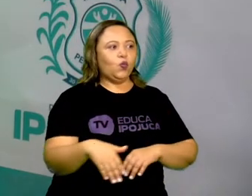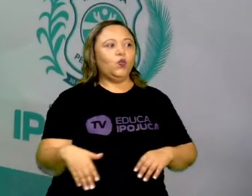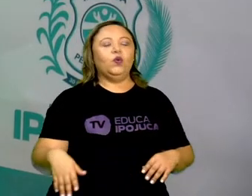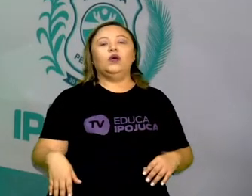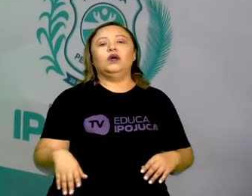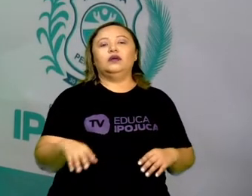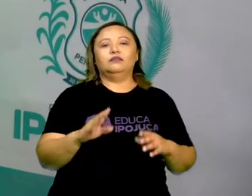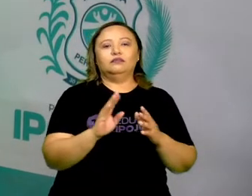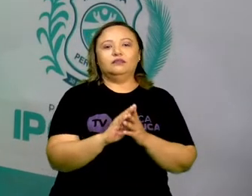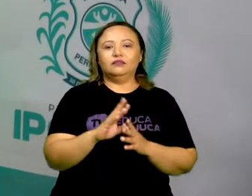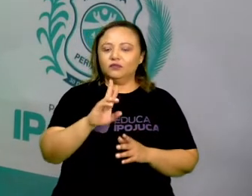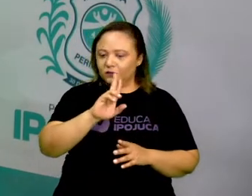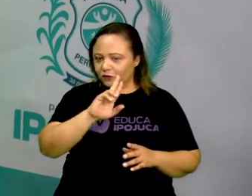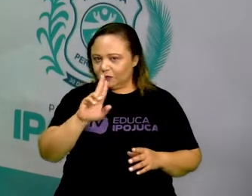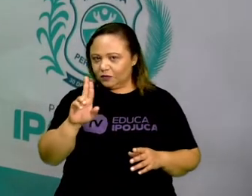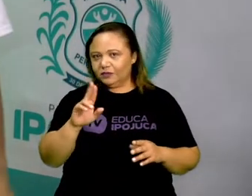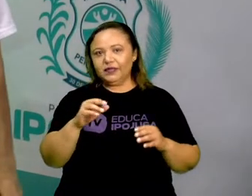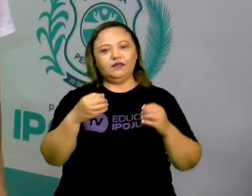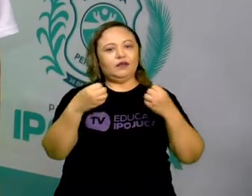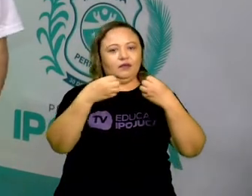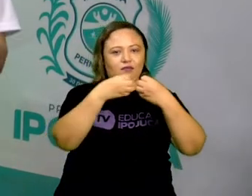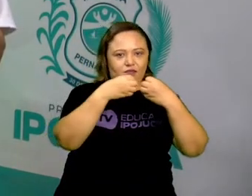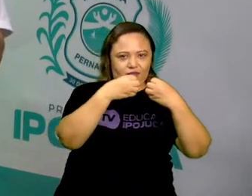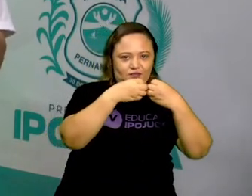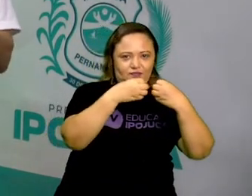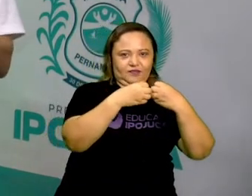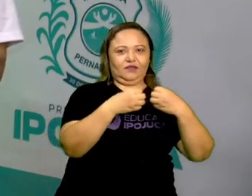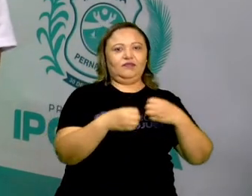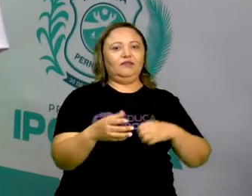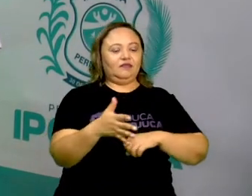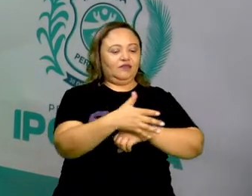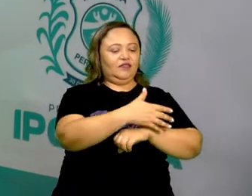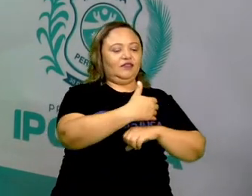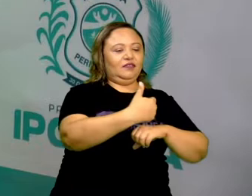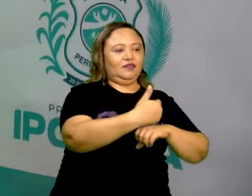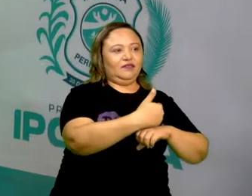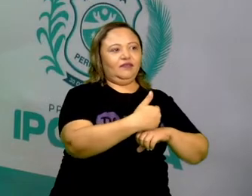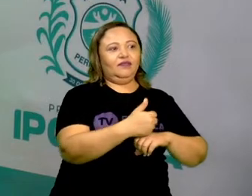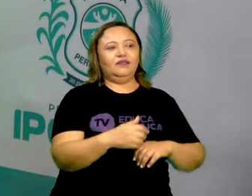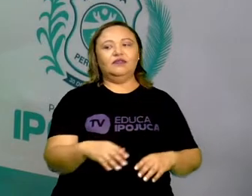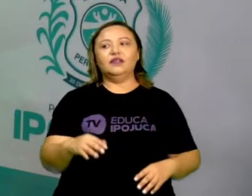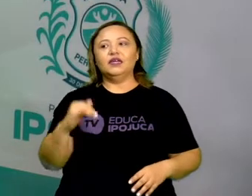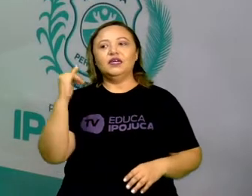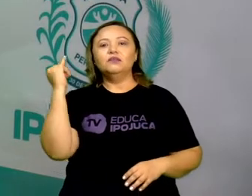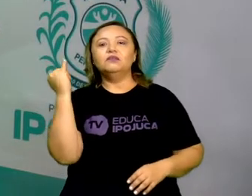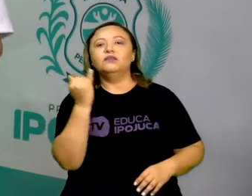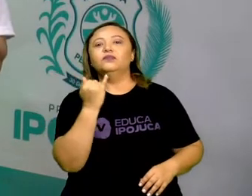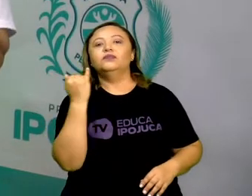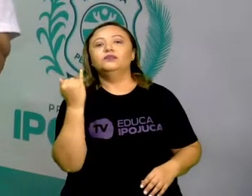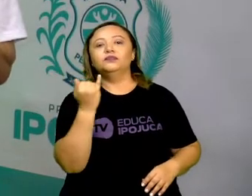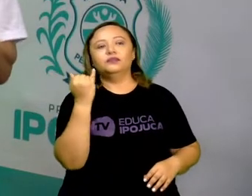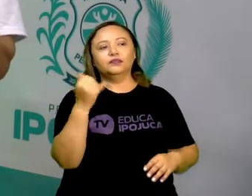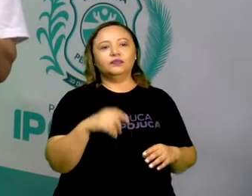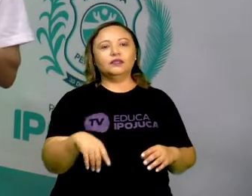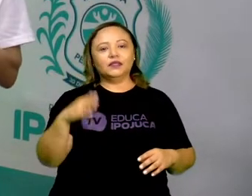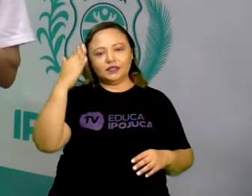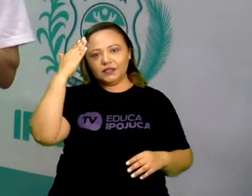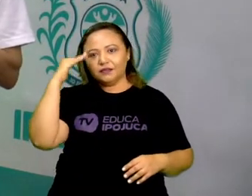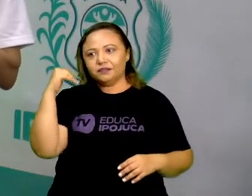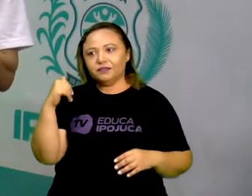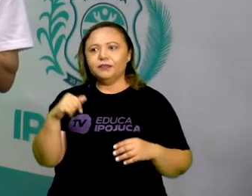Vitória 31. Então, para vocês entenderem aqui, é importante a gente ter pontos de